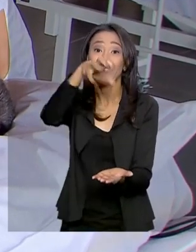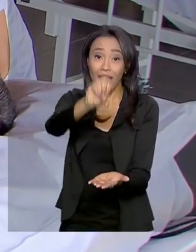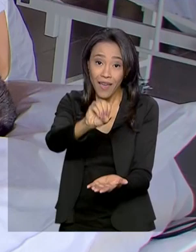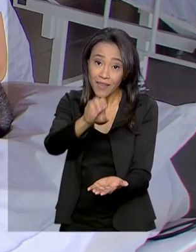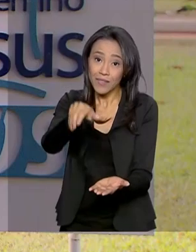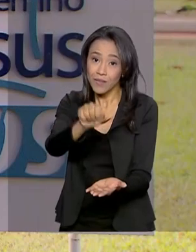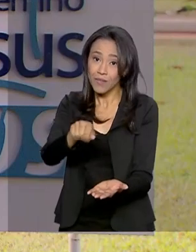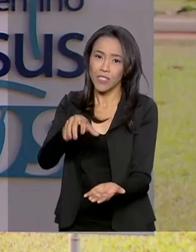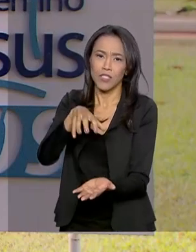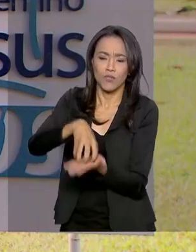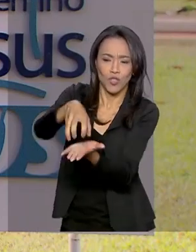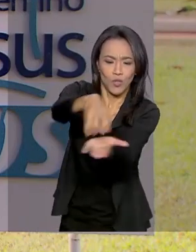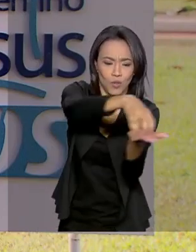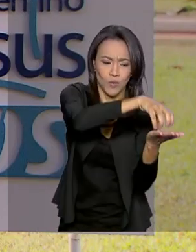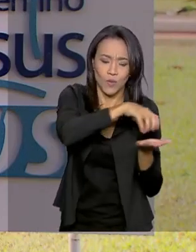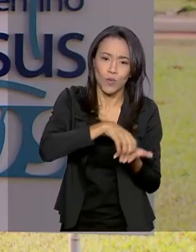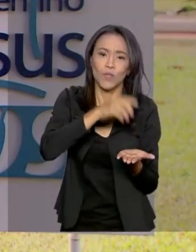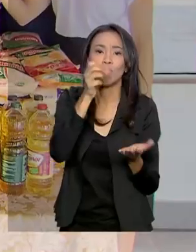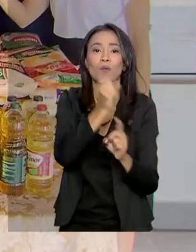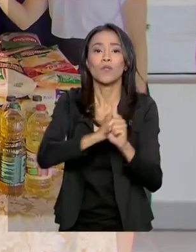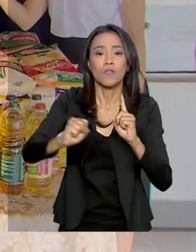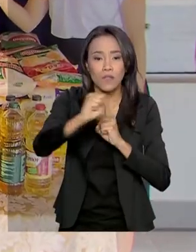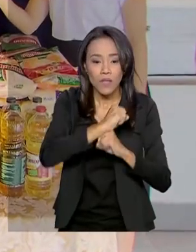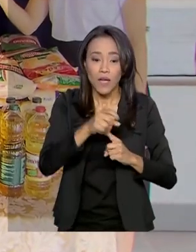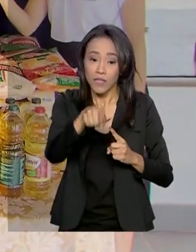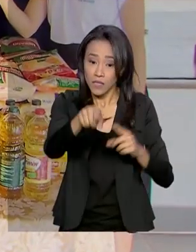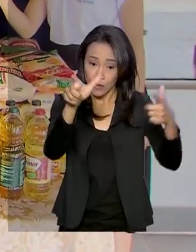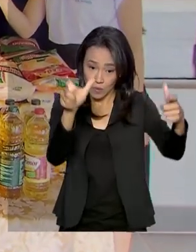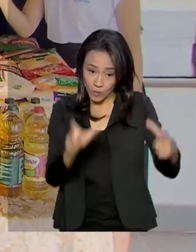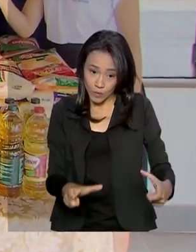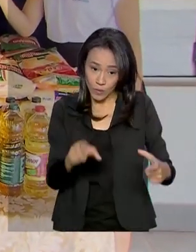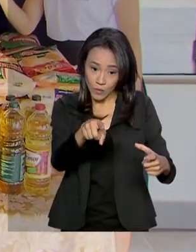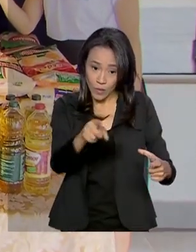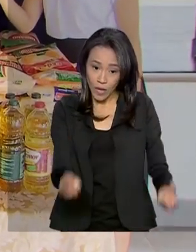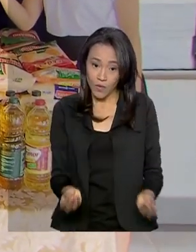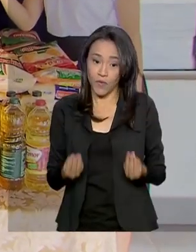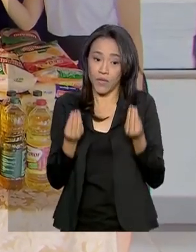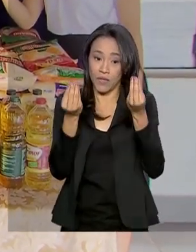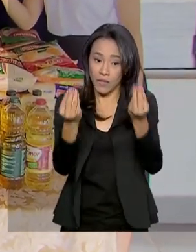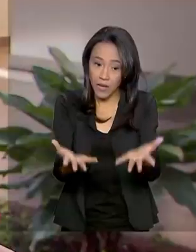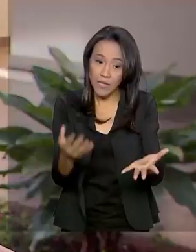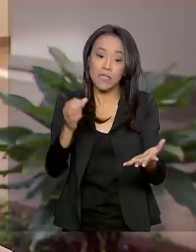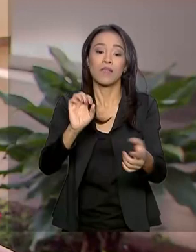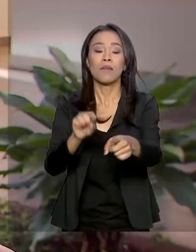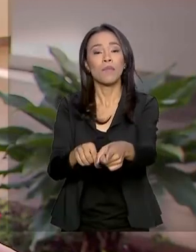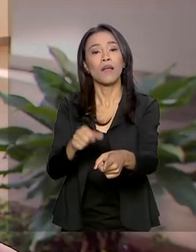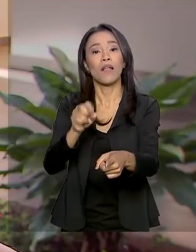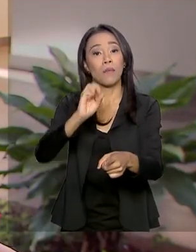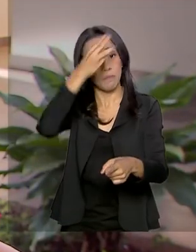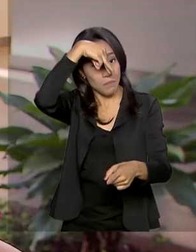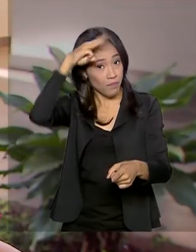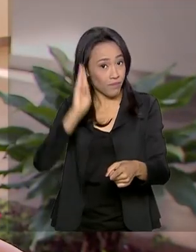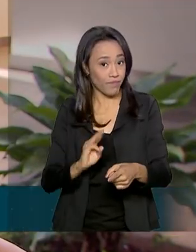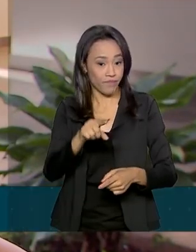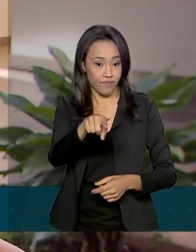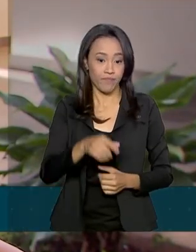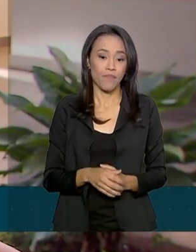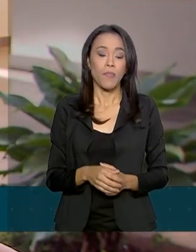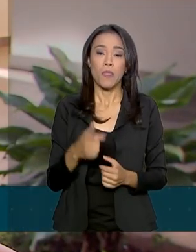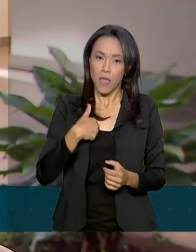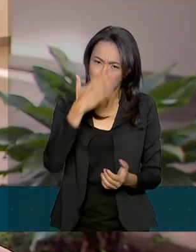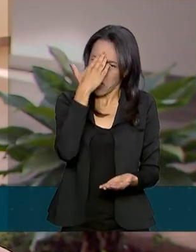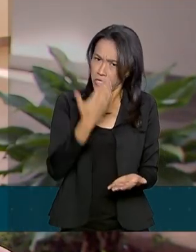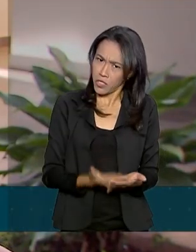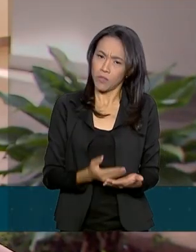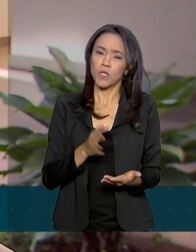Distrito Federal. Na Vila do Pequenino Jesus, as doações foram entregues pela primeira-dama. Eu creio que, a partir do momento que